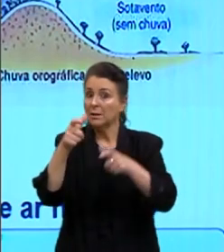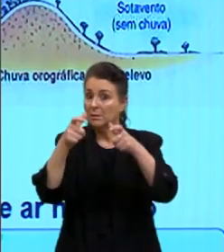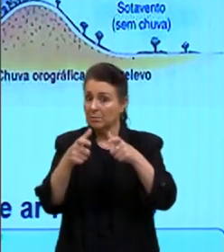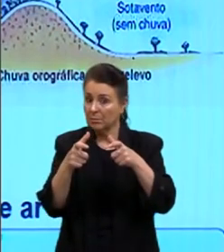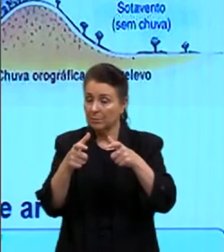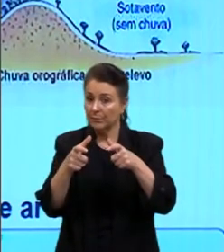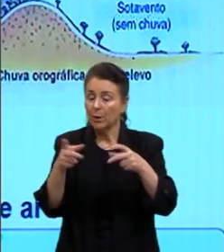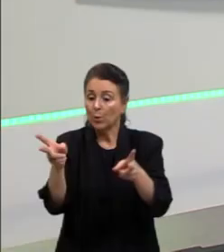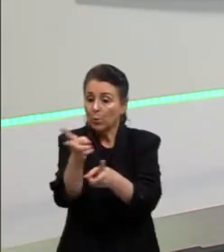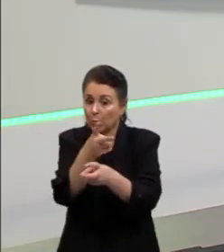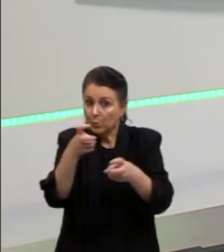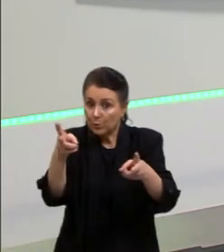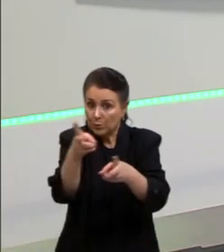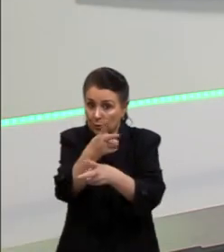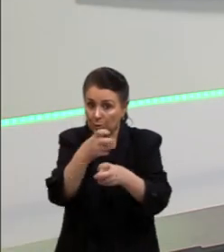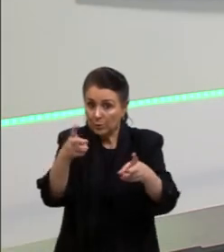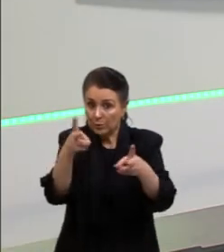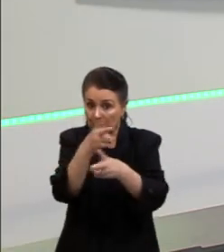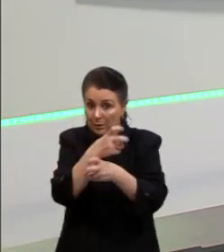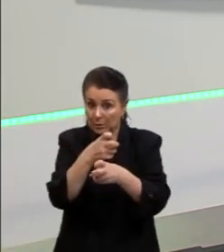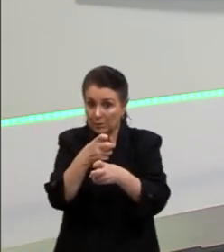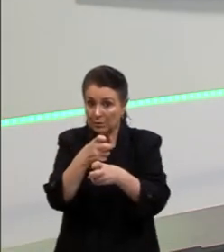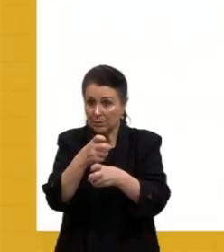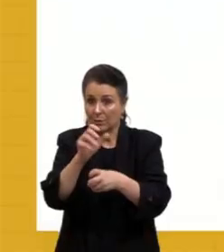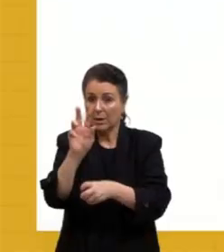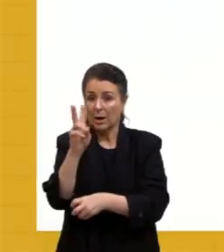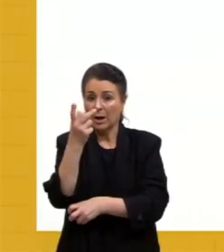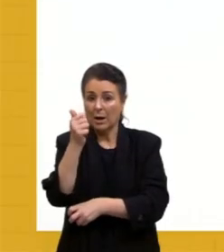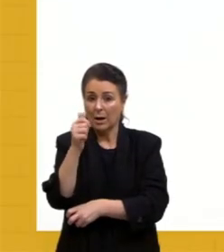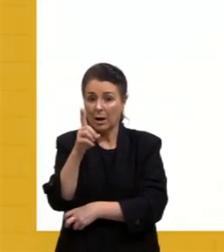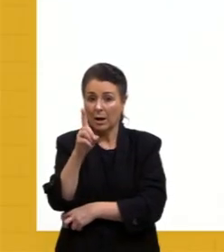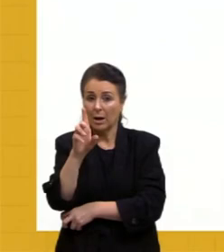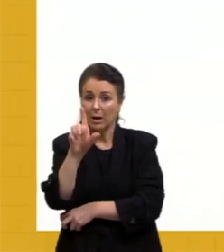Os ventos dentro da célula de Hadley, que vão, né,